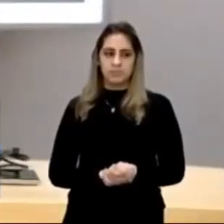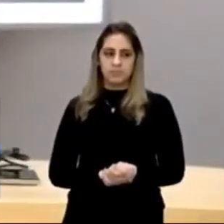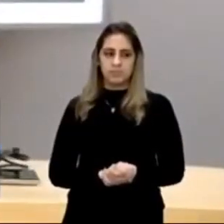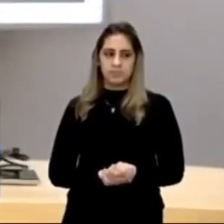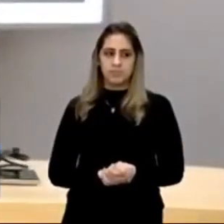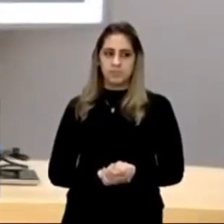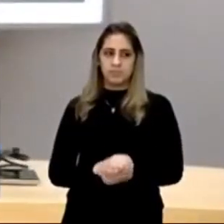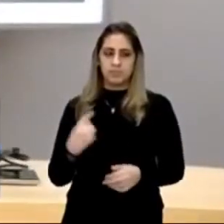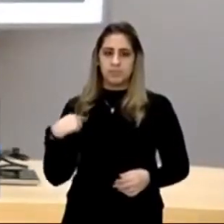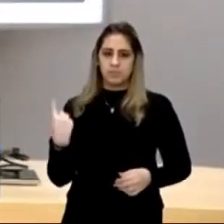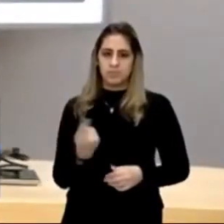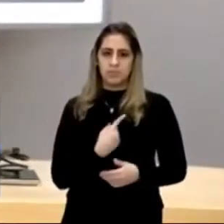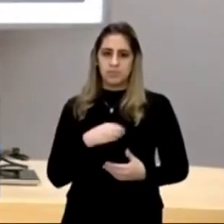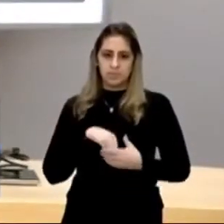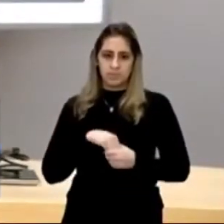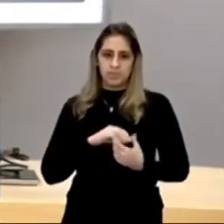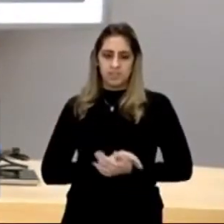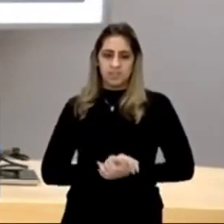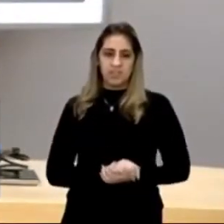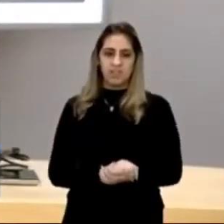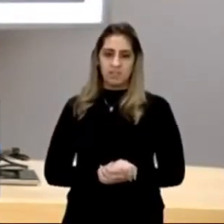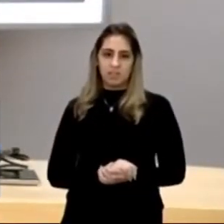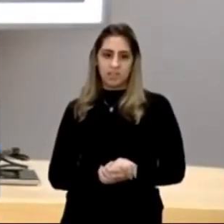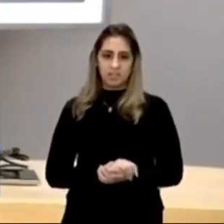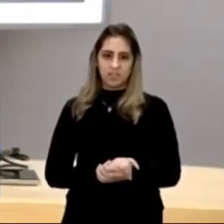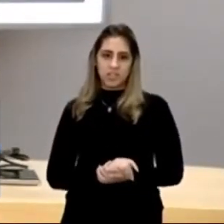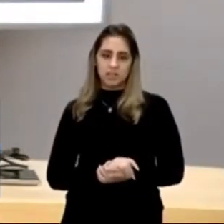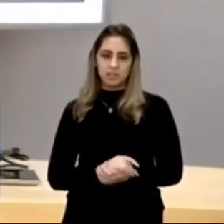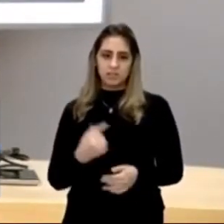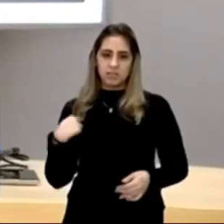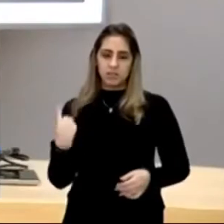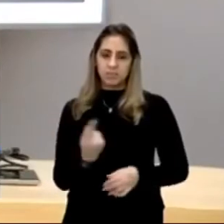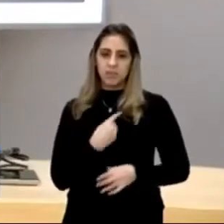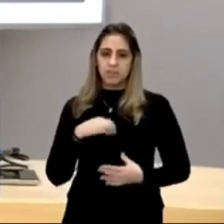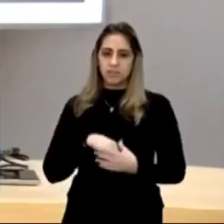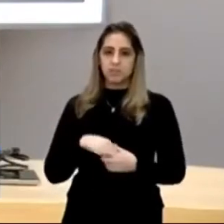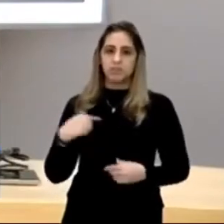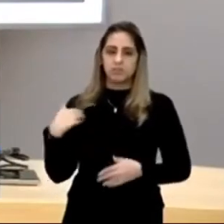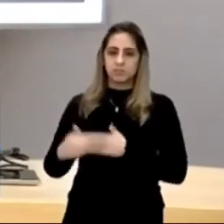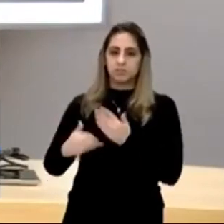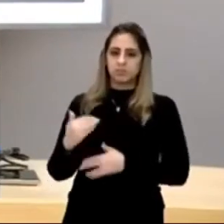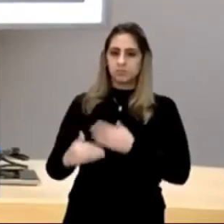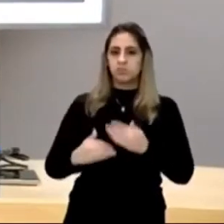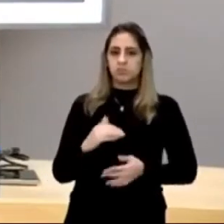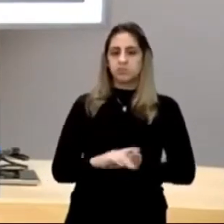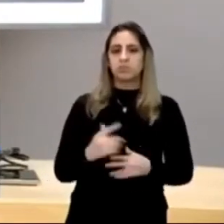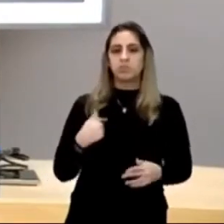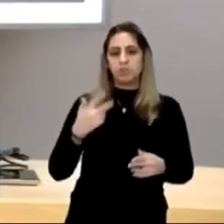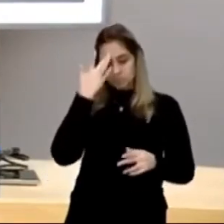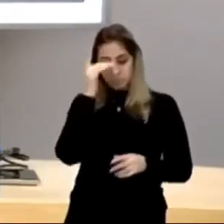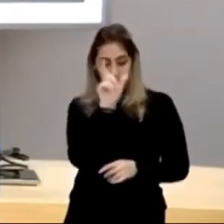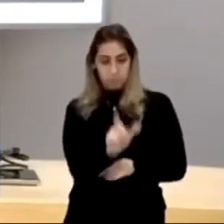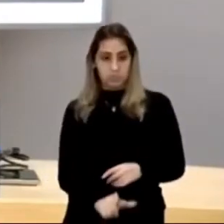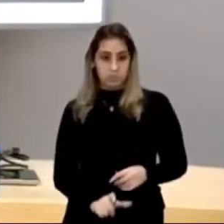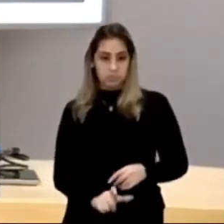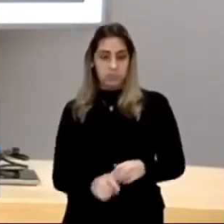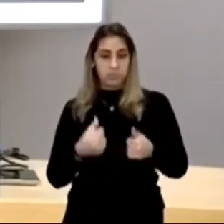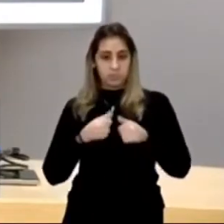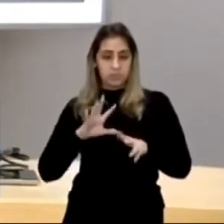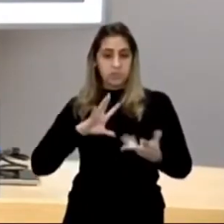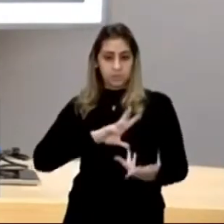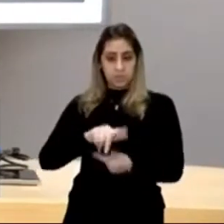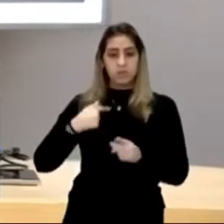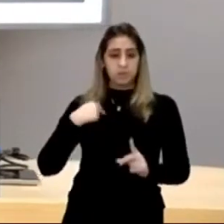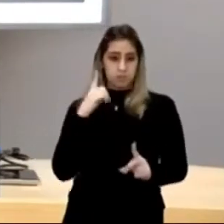olha aqui, curioso isso, você tem aí o habitante, da terra